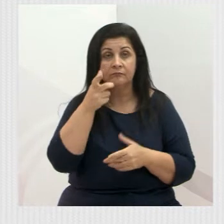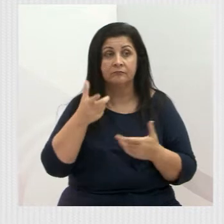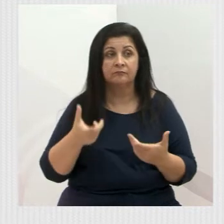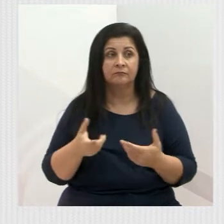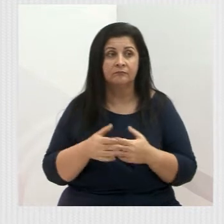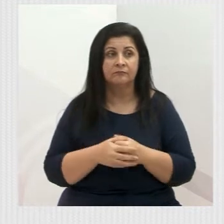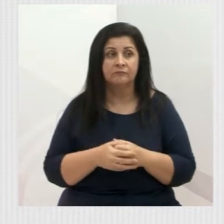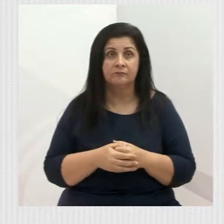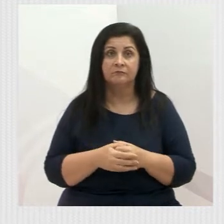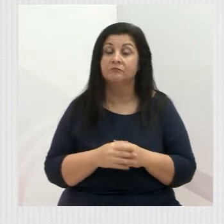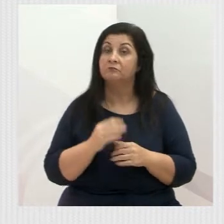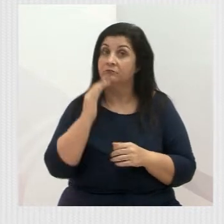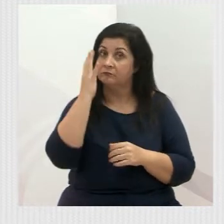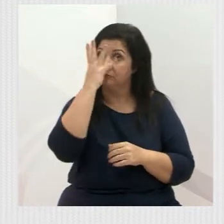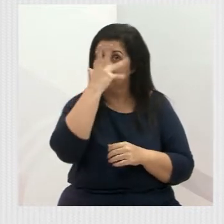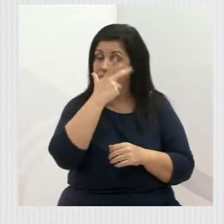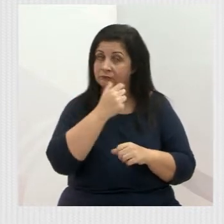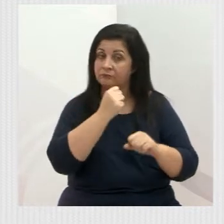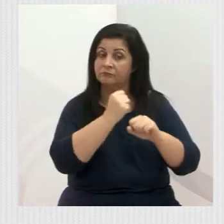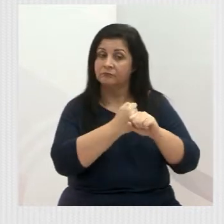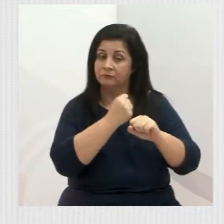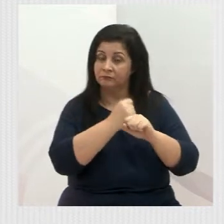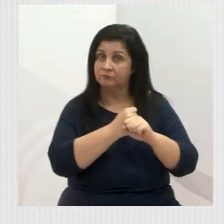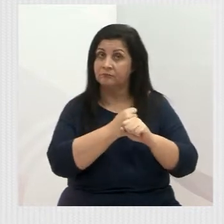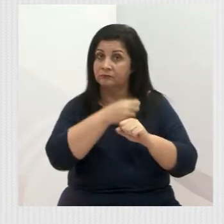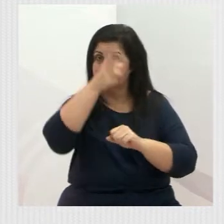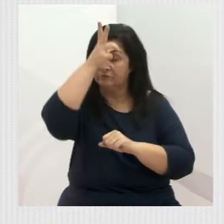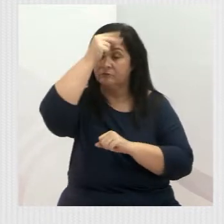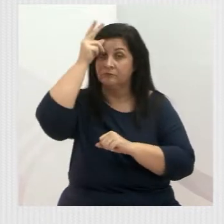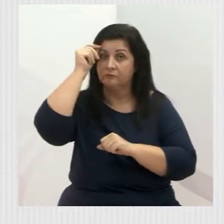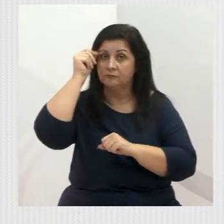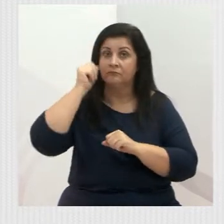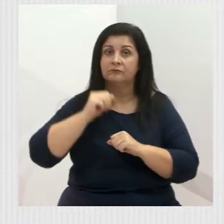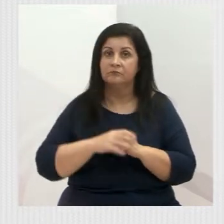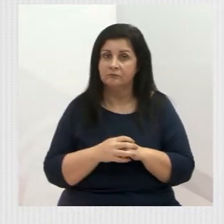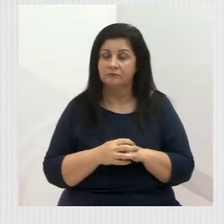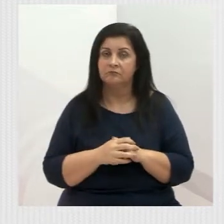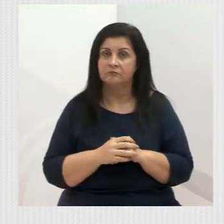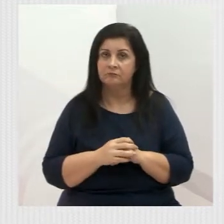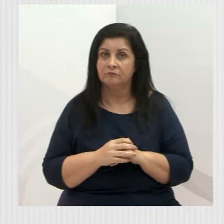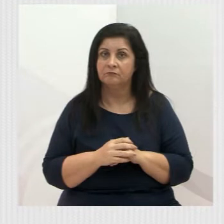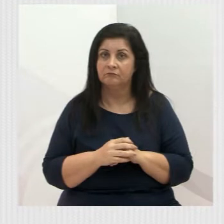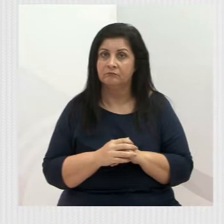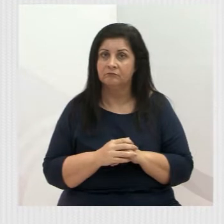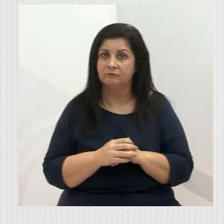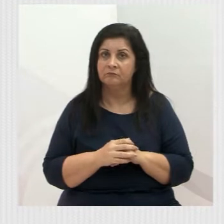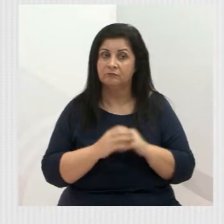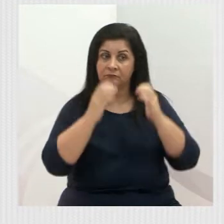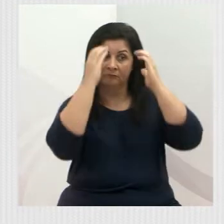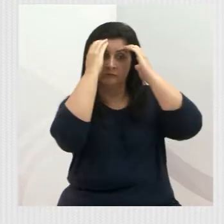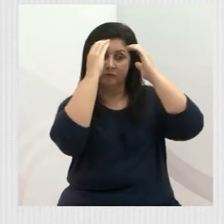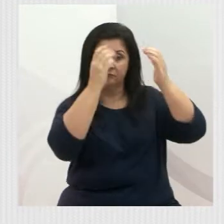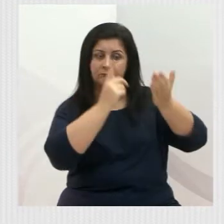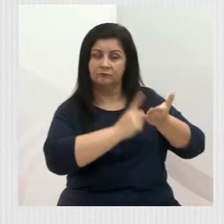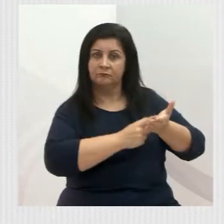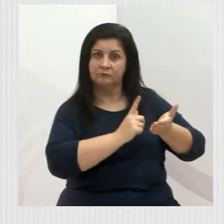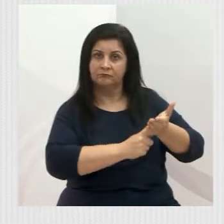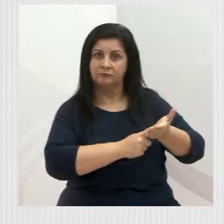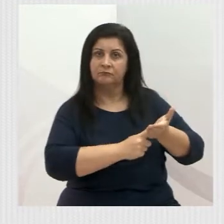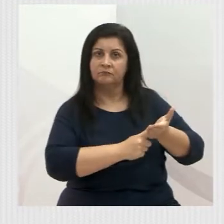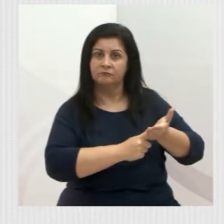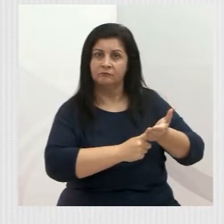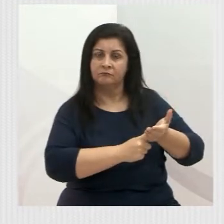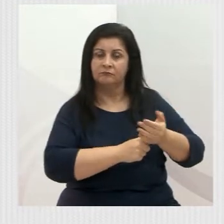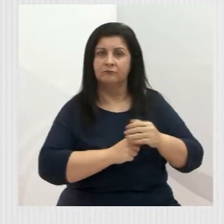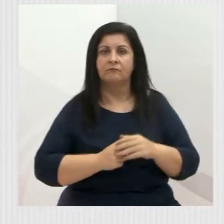a belíssima obra realizada pelo Executivo, honrando com um compromisso que não é do nosso